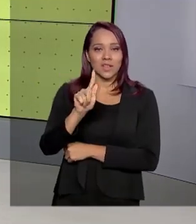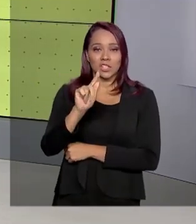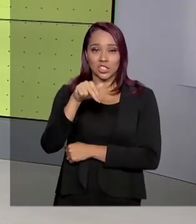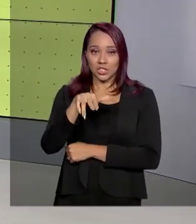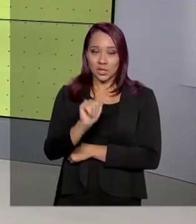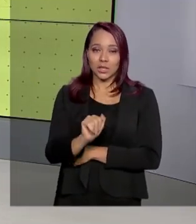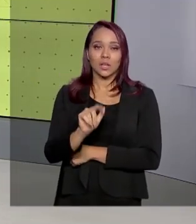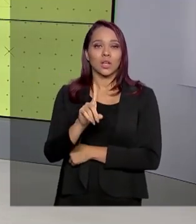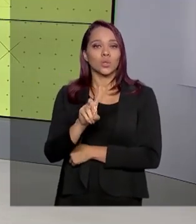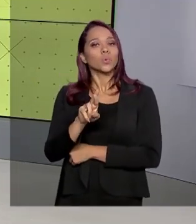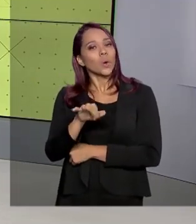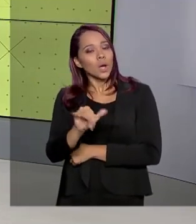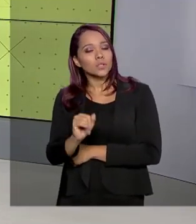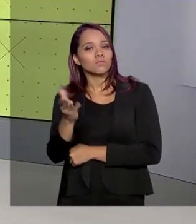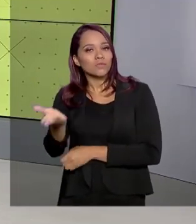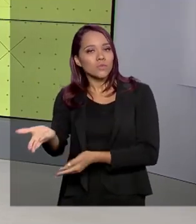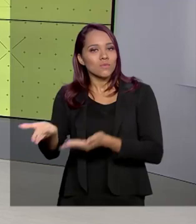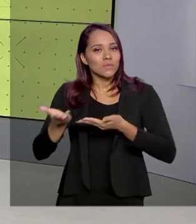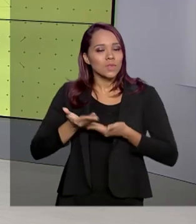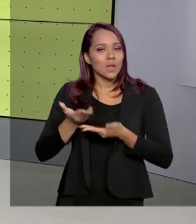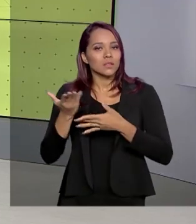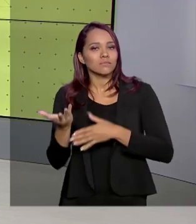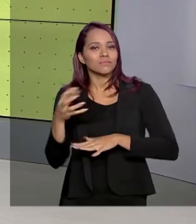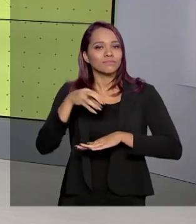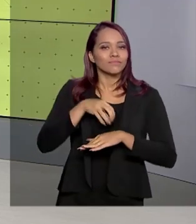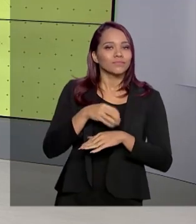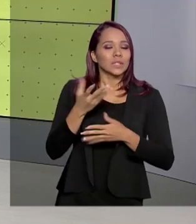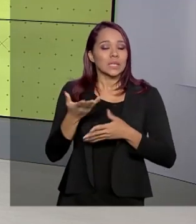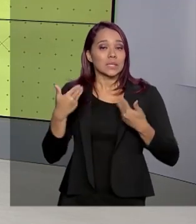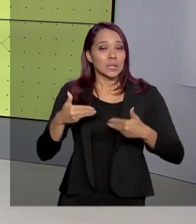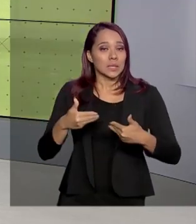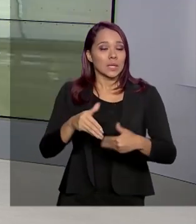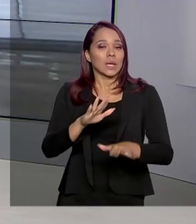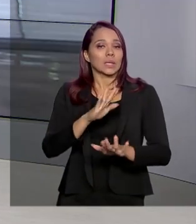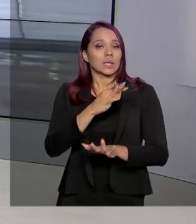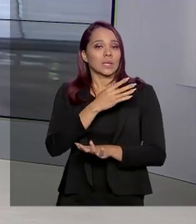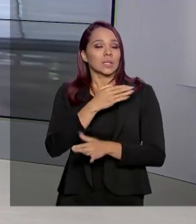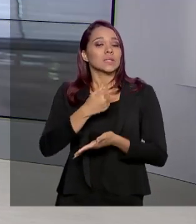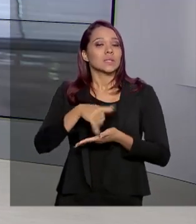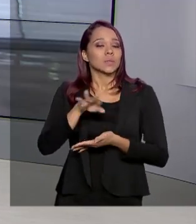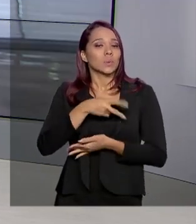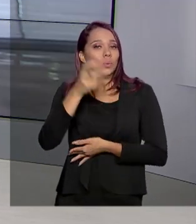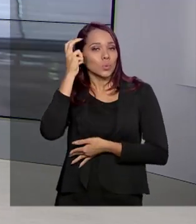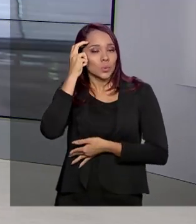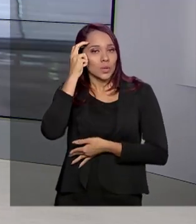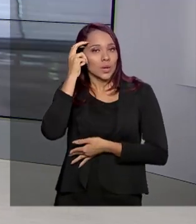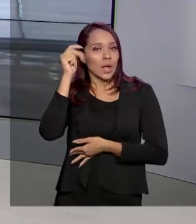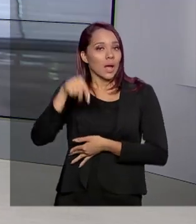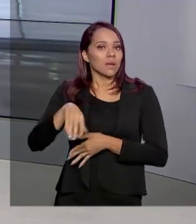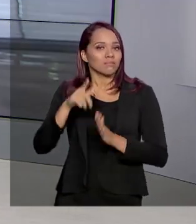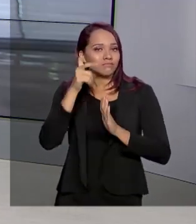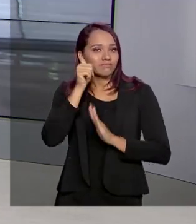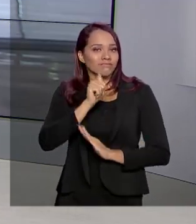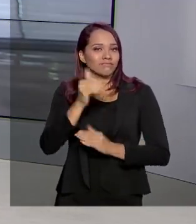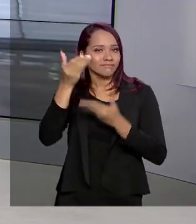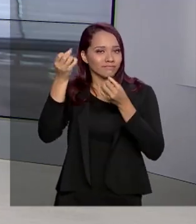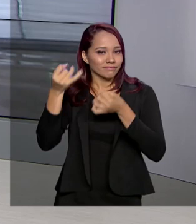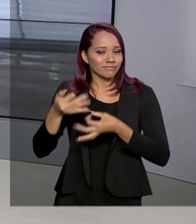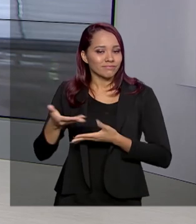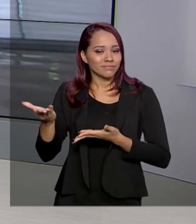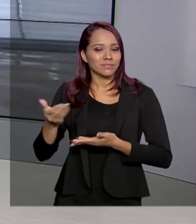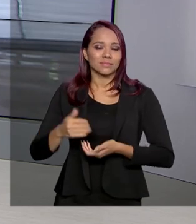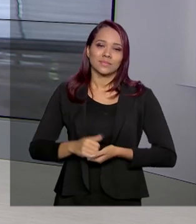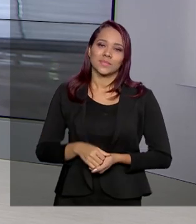que foi convidada para assumir a Secretaria Especial da Cultura. Do Palácio do Planalto, a repórter Márcia Fernandes tem mais informações para a gente.